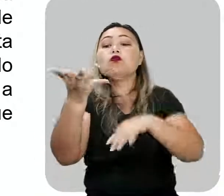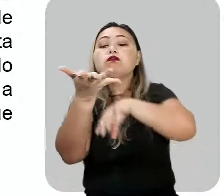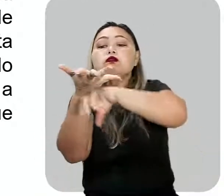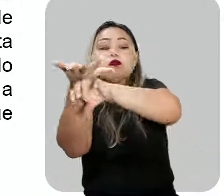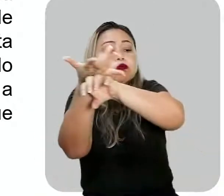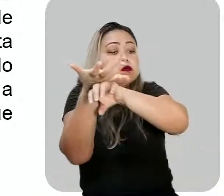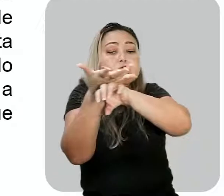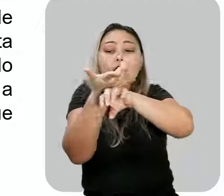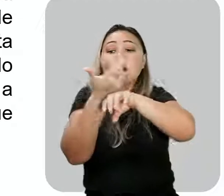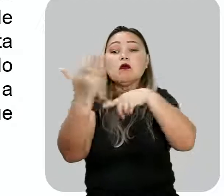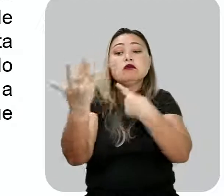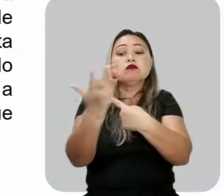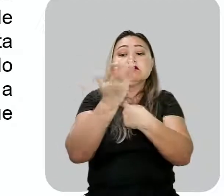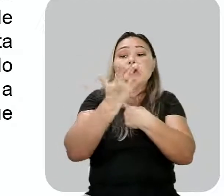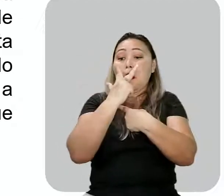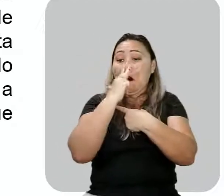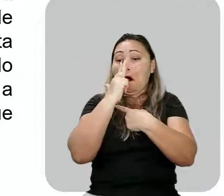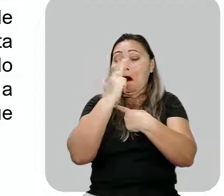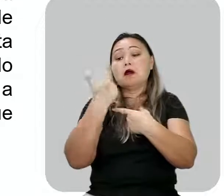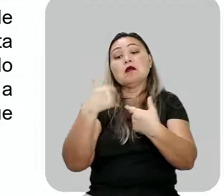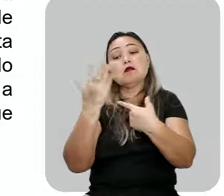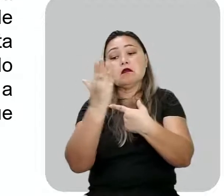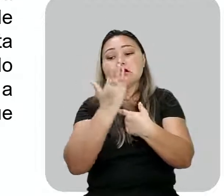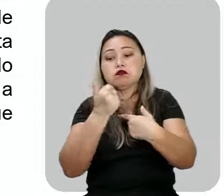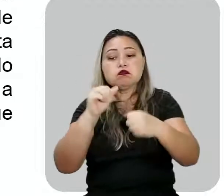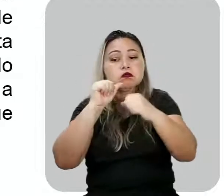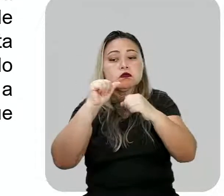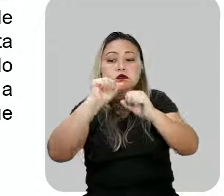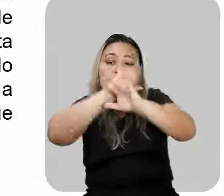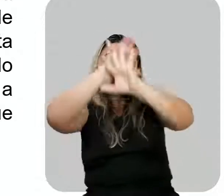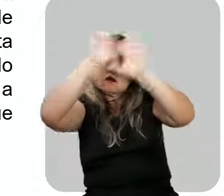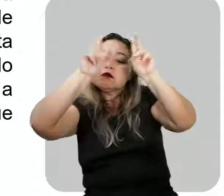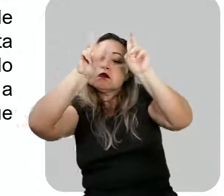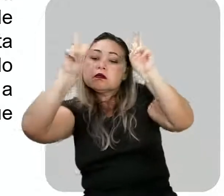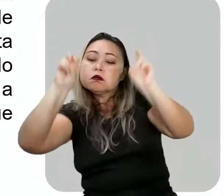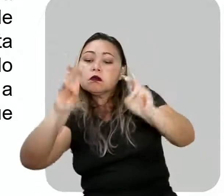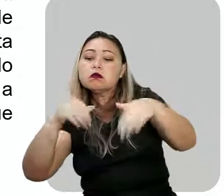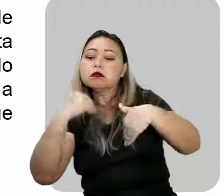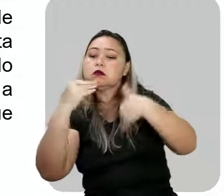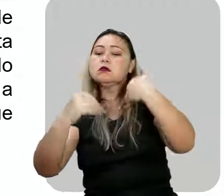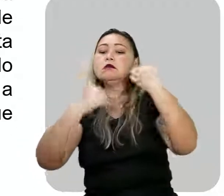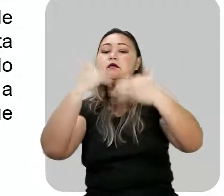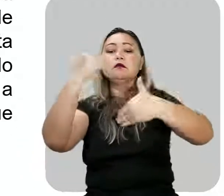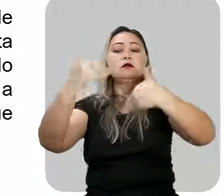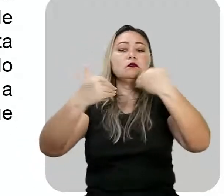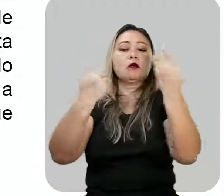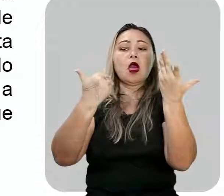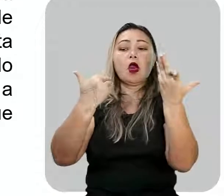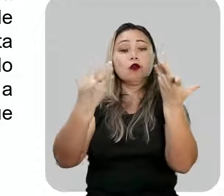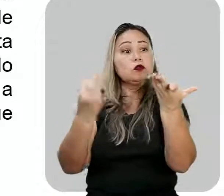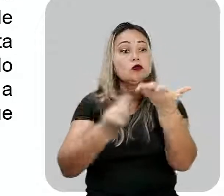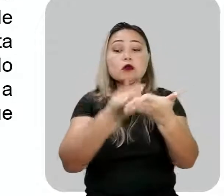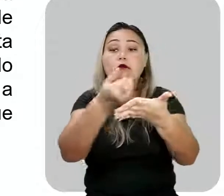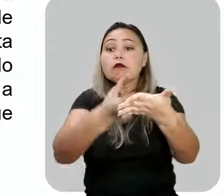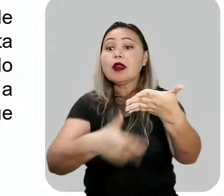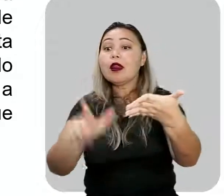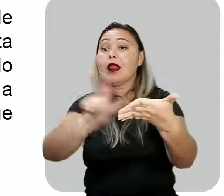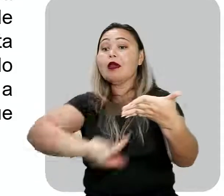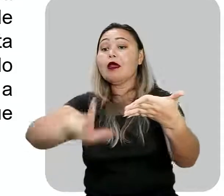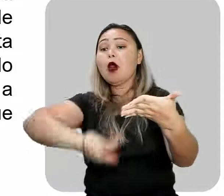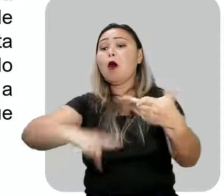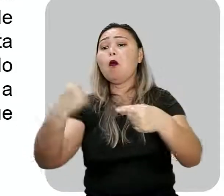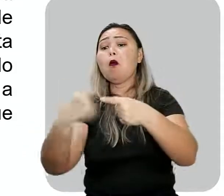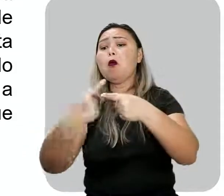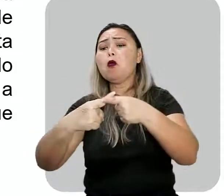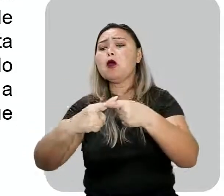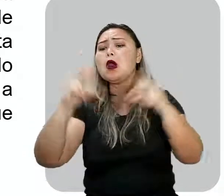componentes, eles auxiliam para essa compreensão da temática, da construção, né, dessa produção literária,